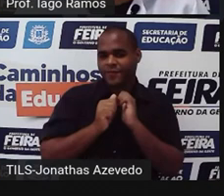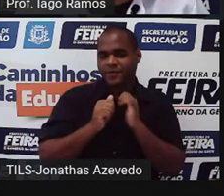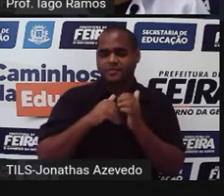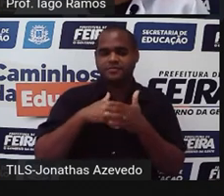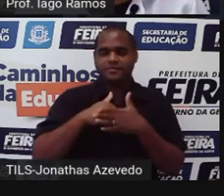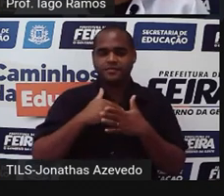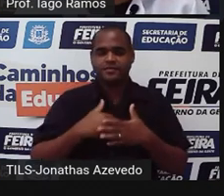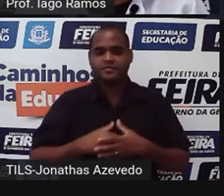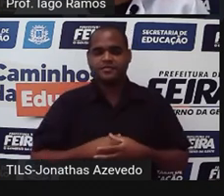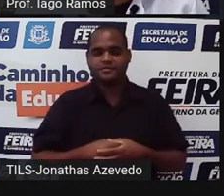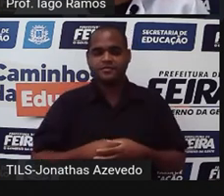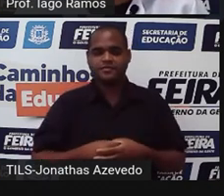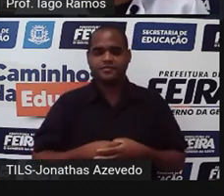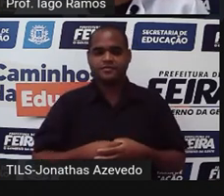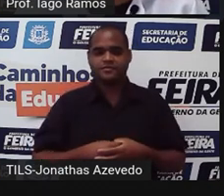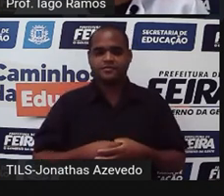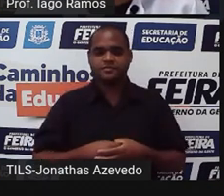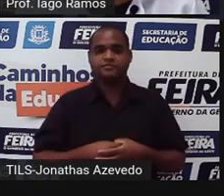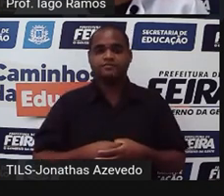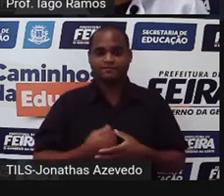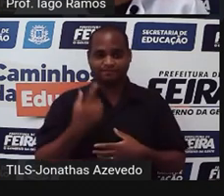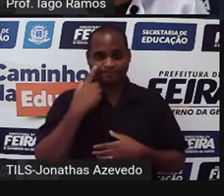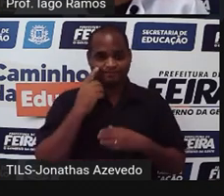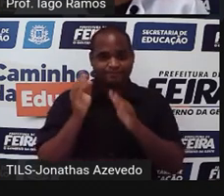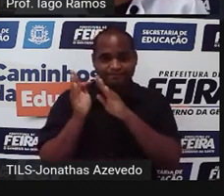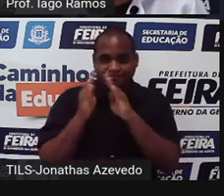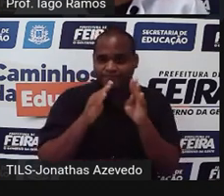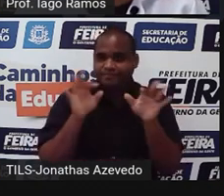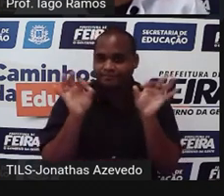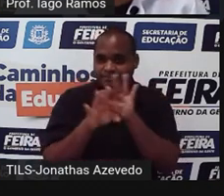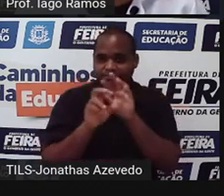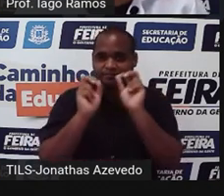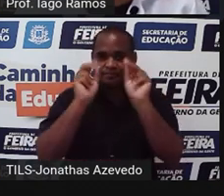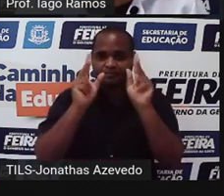vou adiantar aqui. Olha só. Já pra aparecer a barrinha pronta.